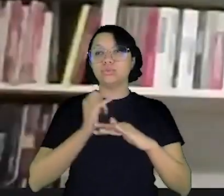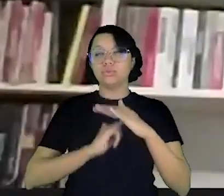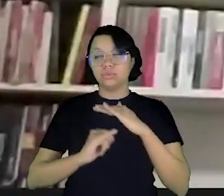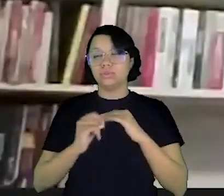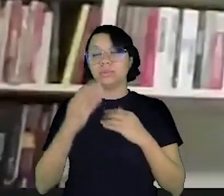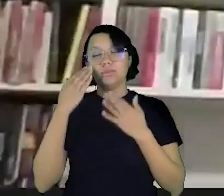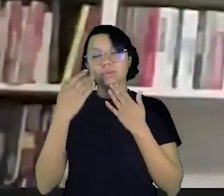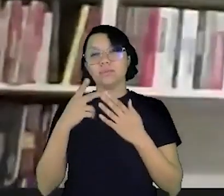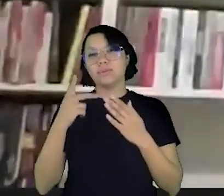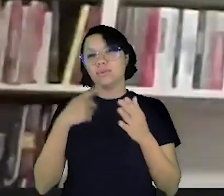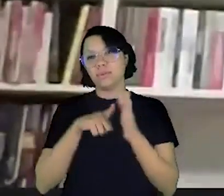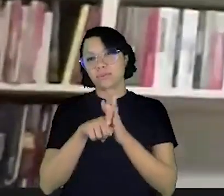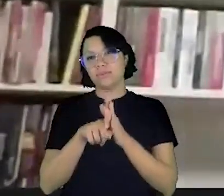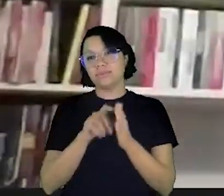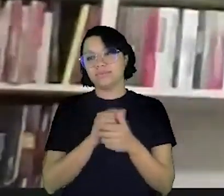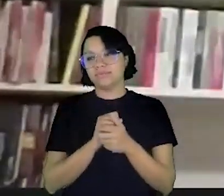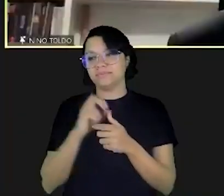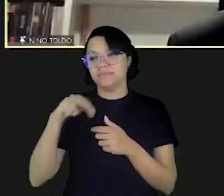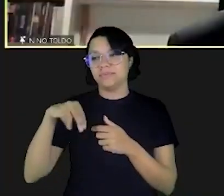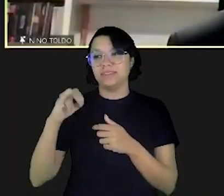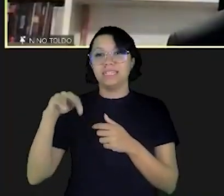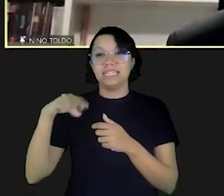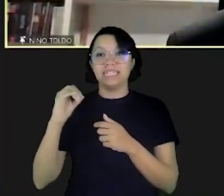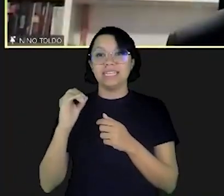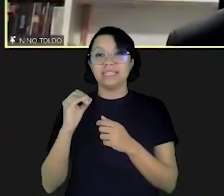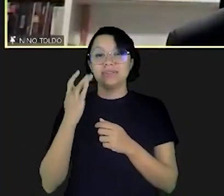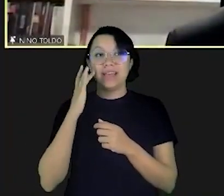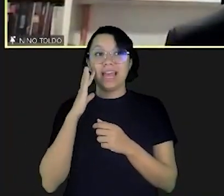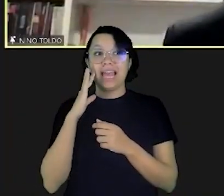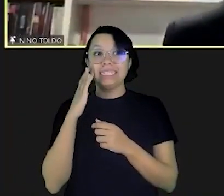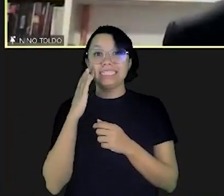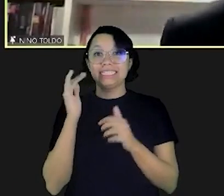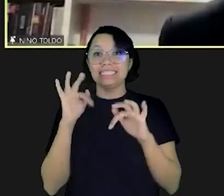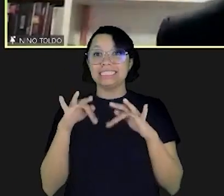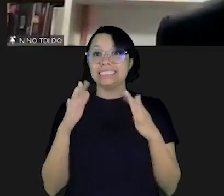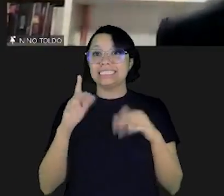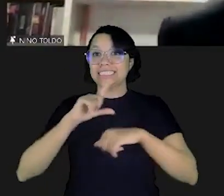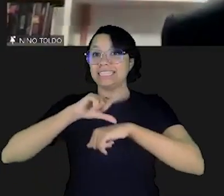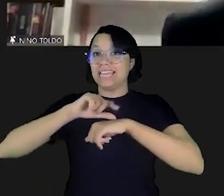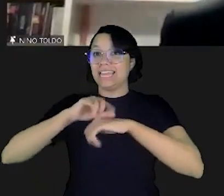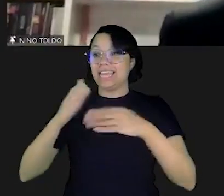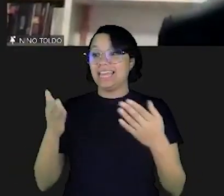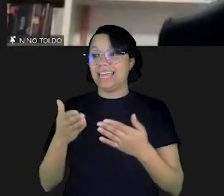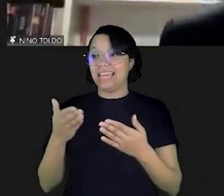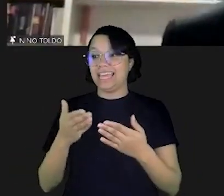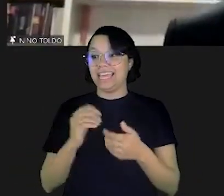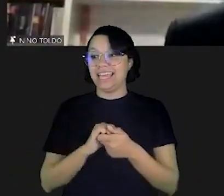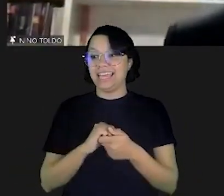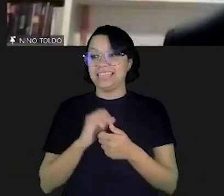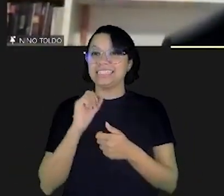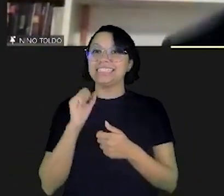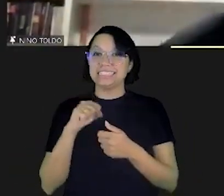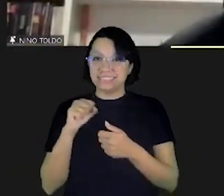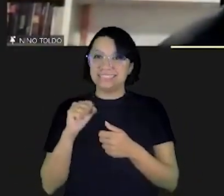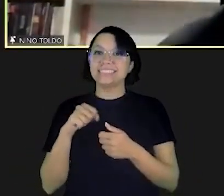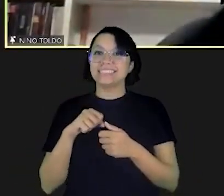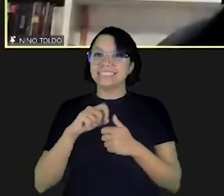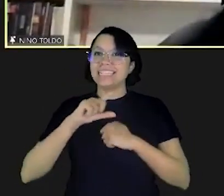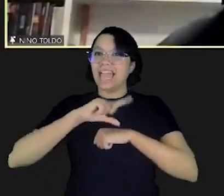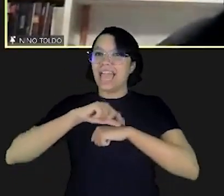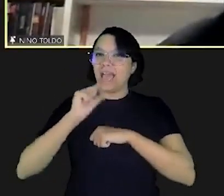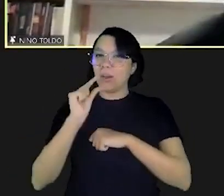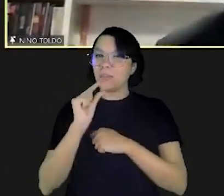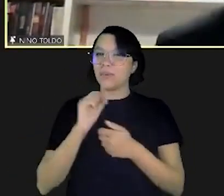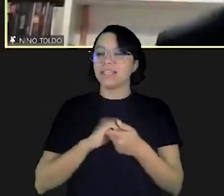investimento André obrigado pela sua pergunta Nino acho que extrapolamos aqui o nosso horário pois é estamos